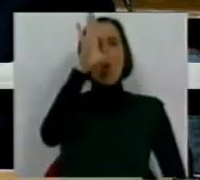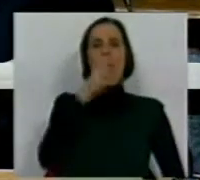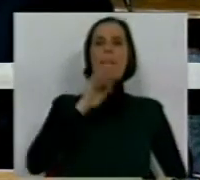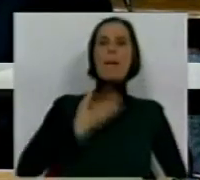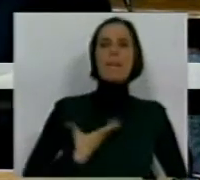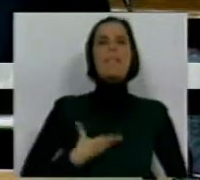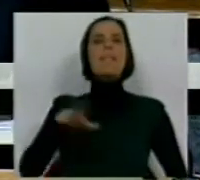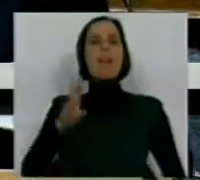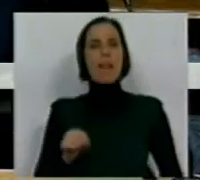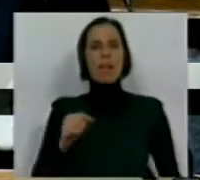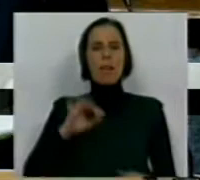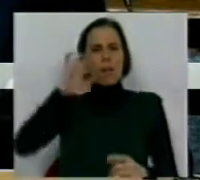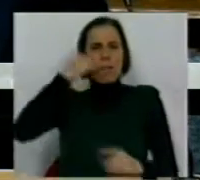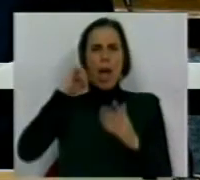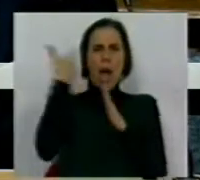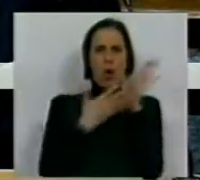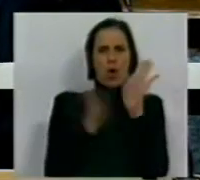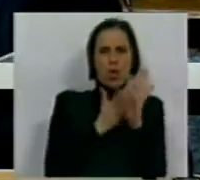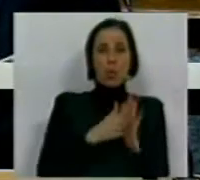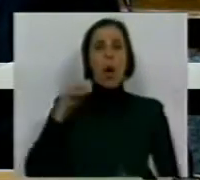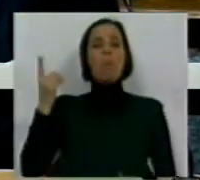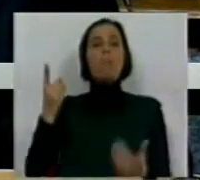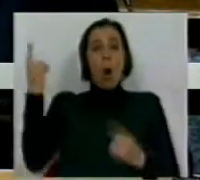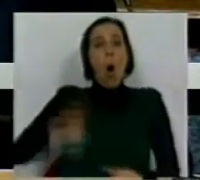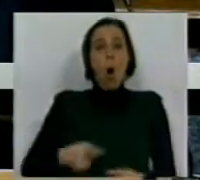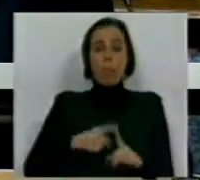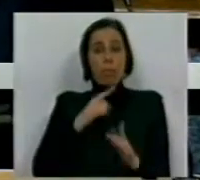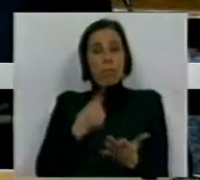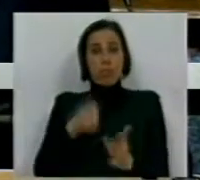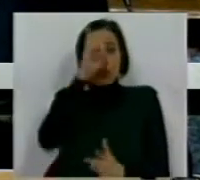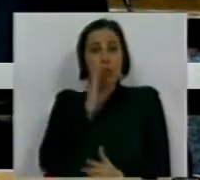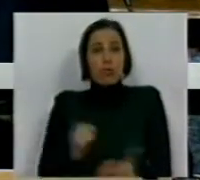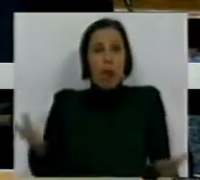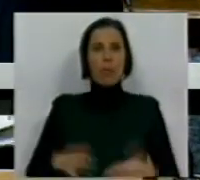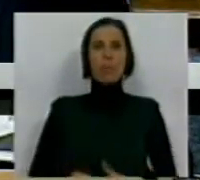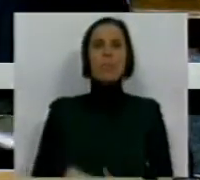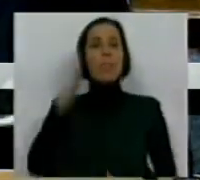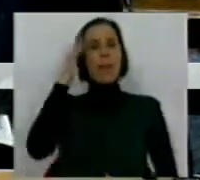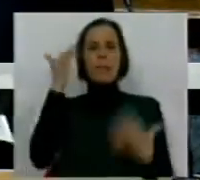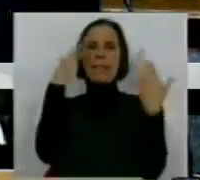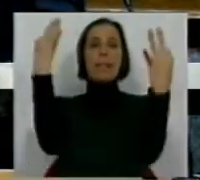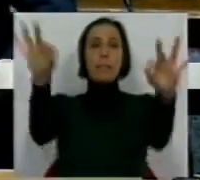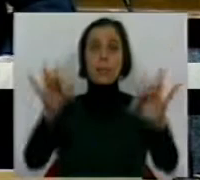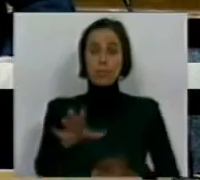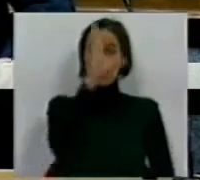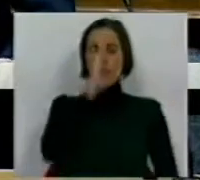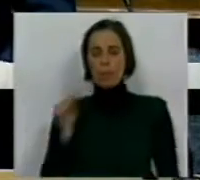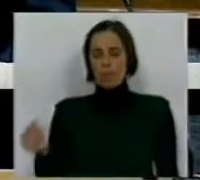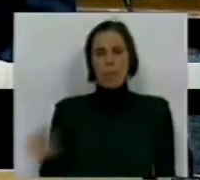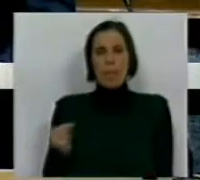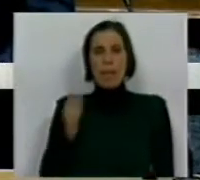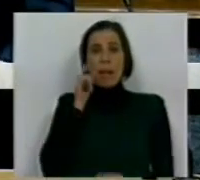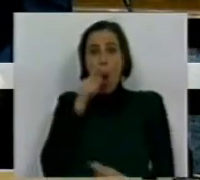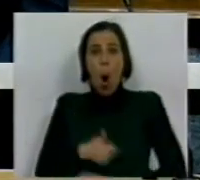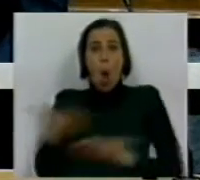PSD e CDS ataca a Constituição e a obrigação que esta impõe ao Estado. A ideia é simples. Um Estado mínimo para quem